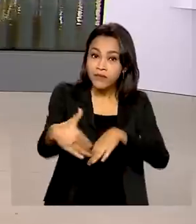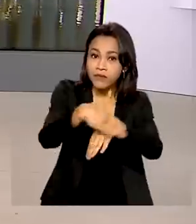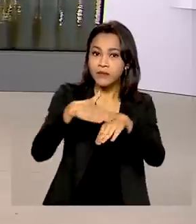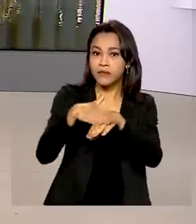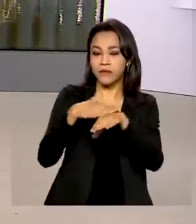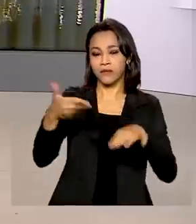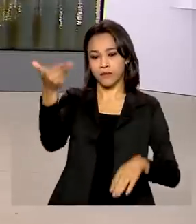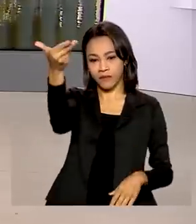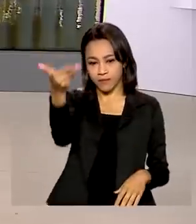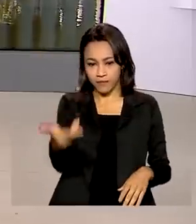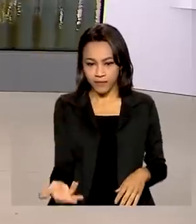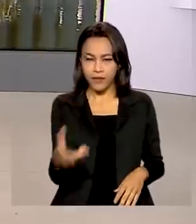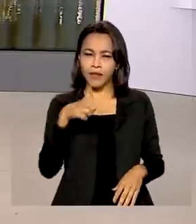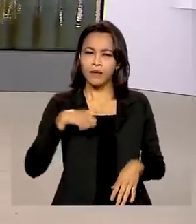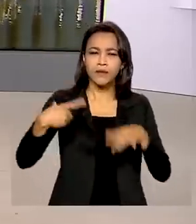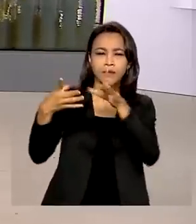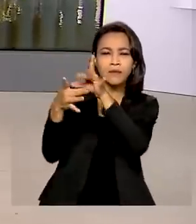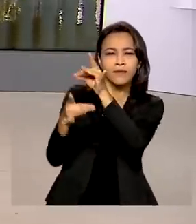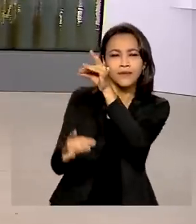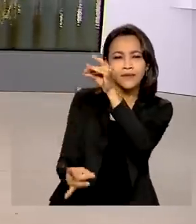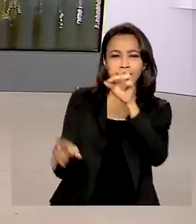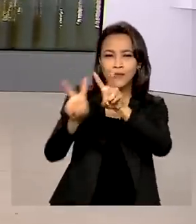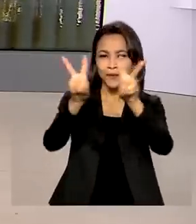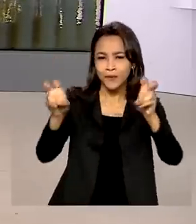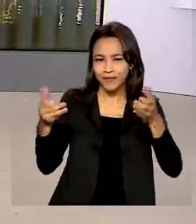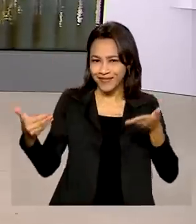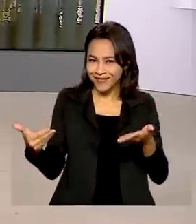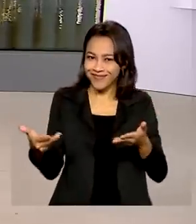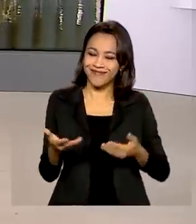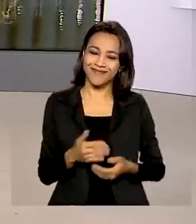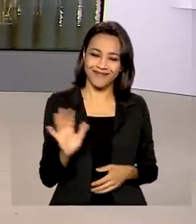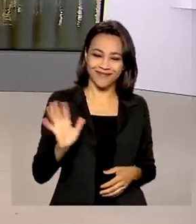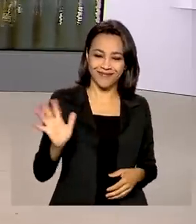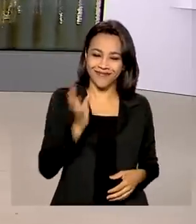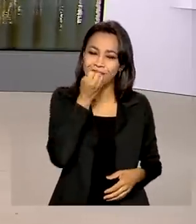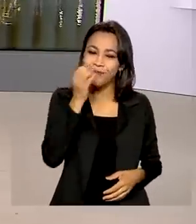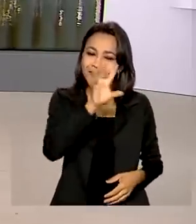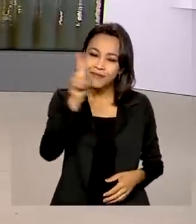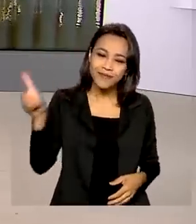repórter Glauco de Queiroz, que tem os detalhes para a gente sobre esse assunto. Oi, Glauco, bom dia!